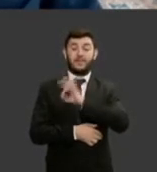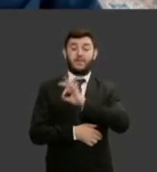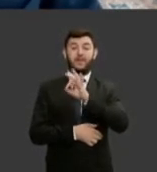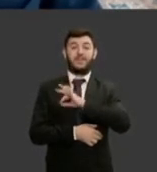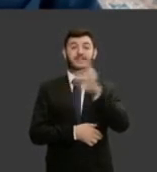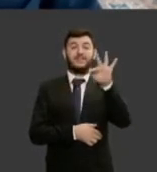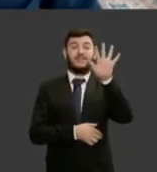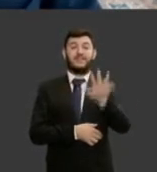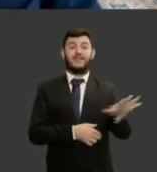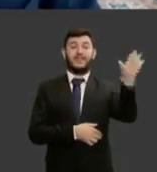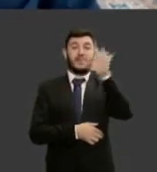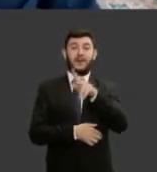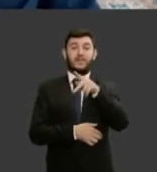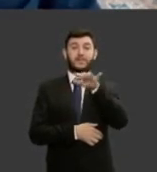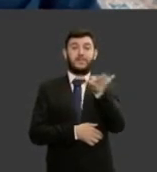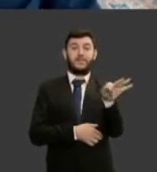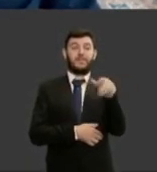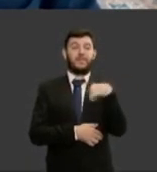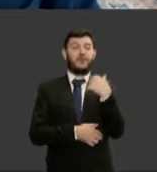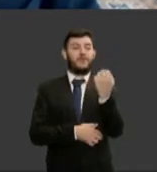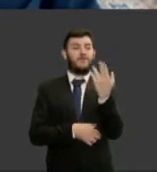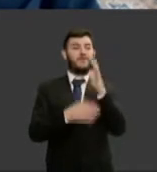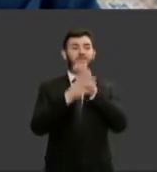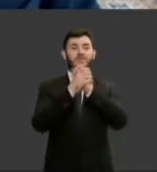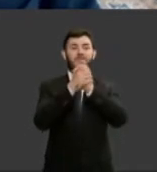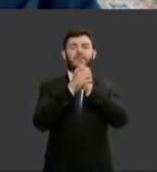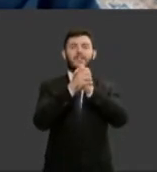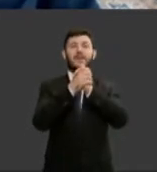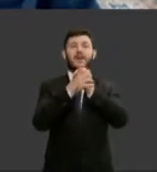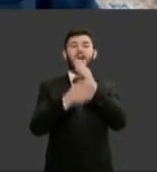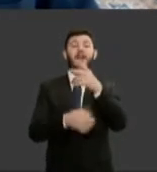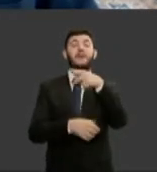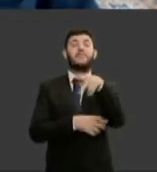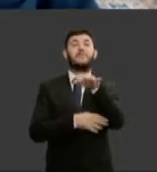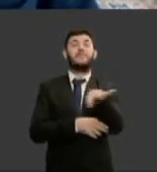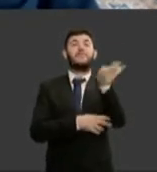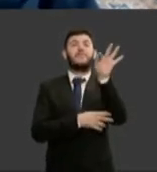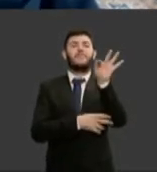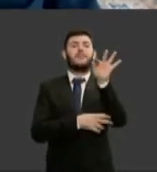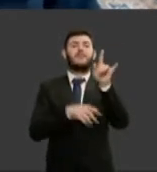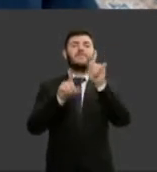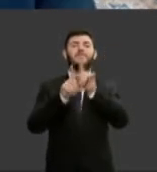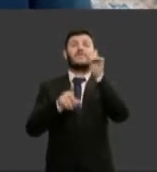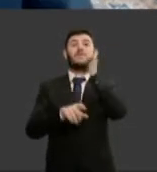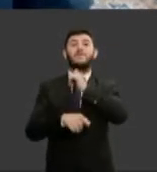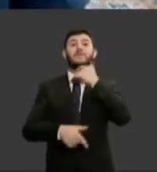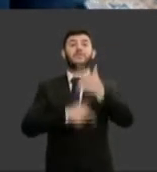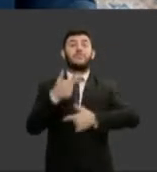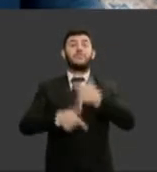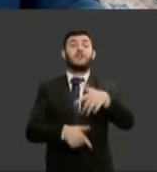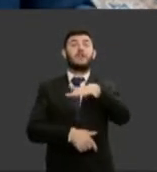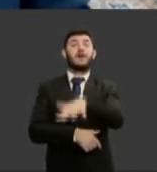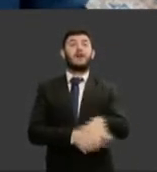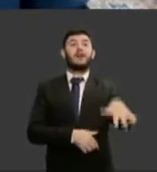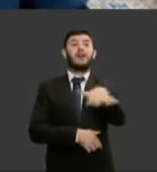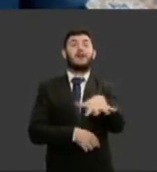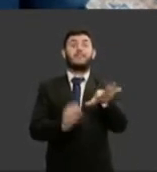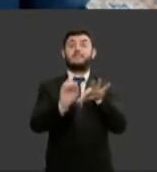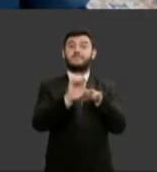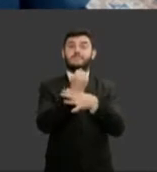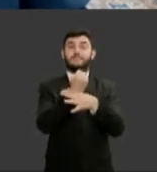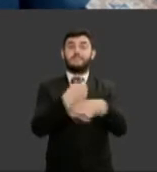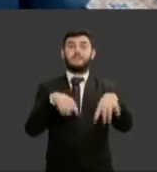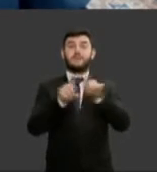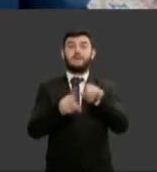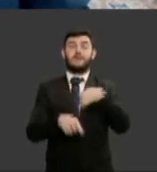toda a Polícia Federal, todas as mulheres da área de segurança deste país. A vice-presidente